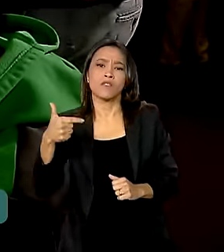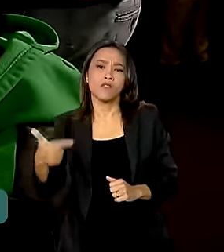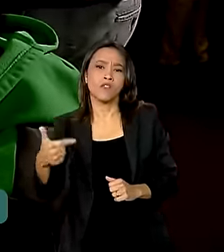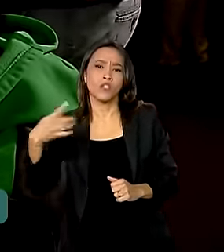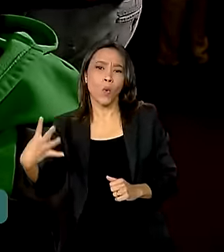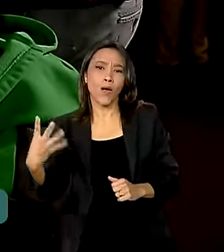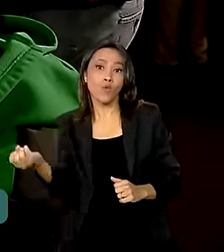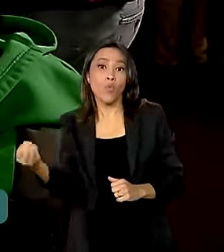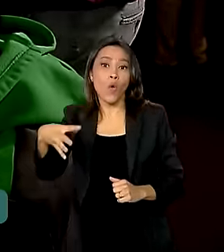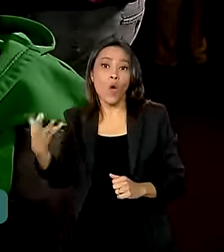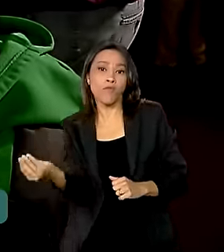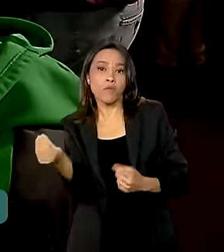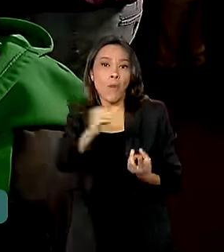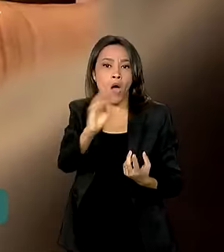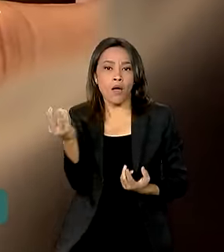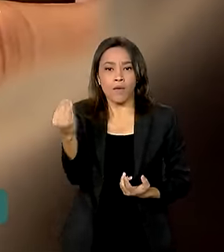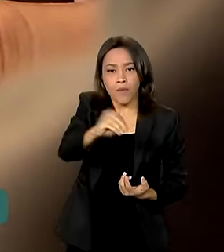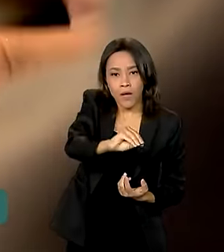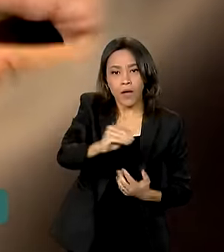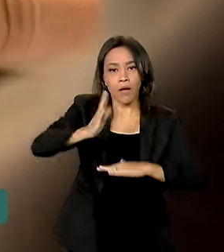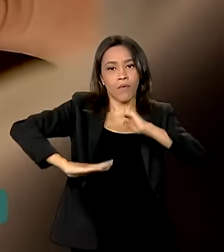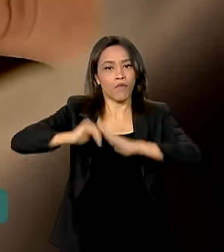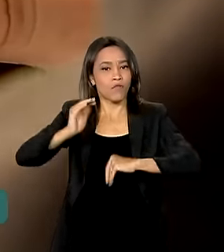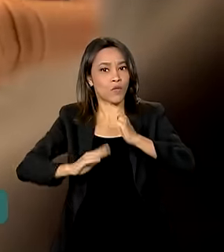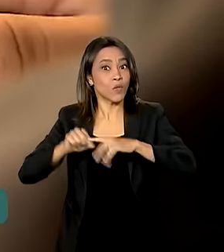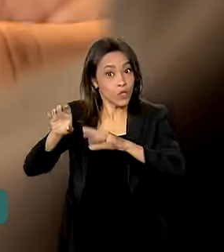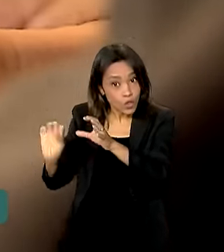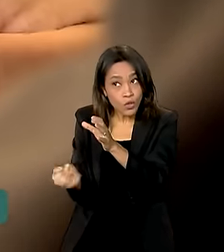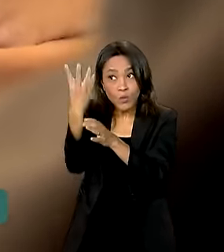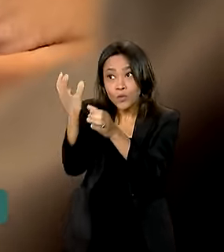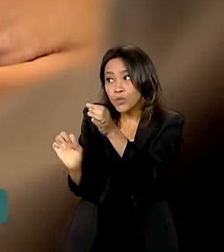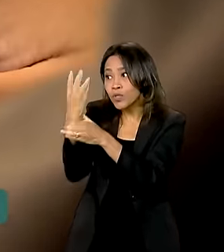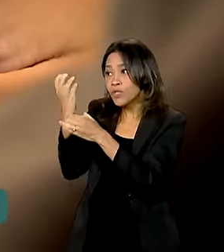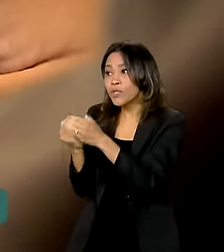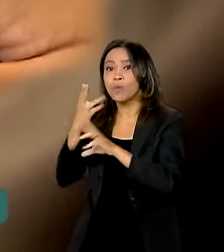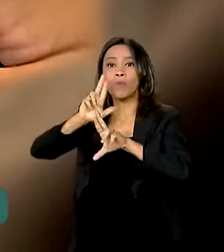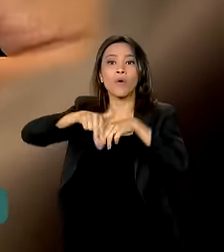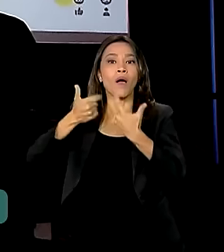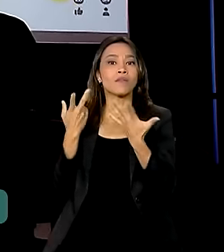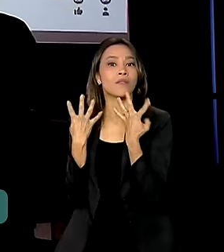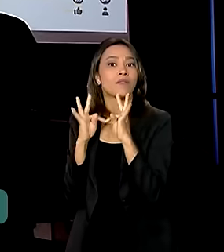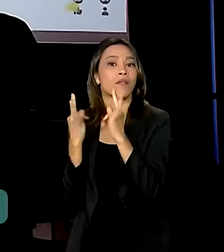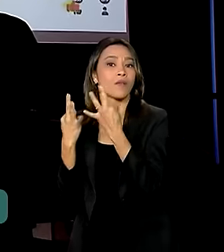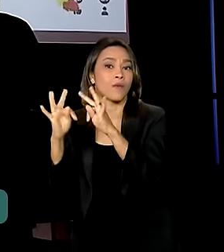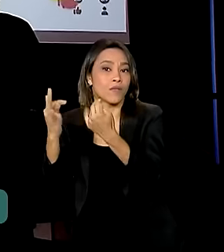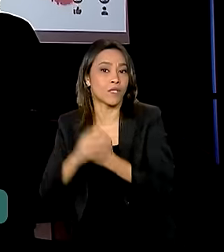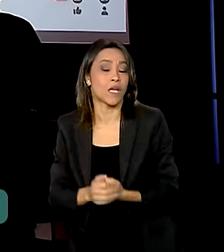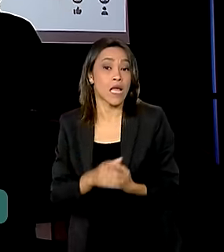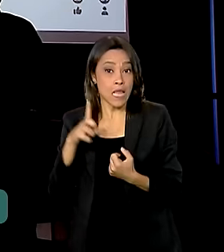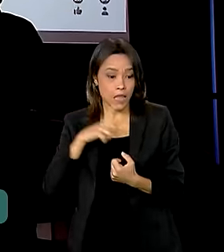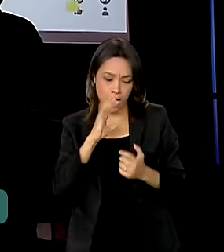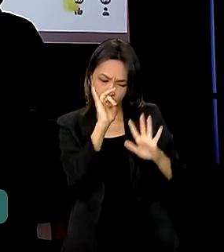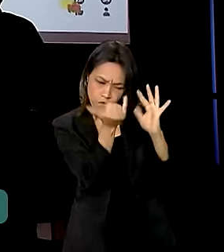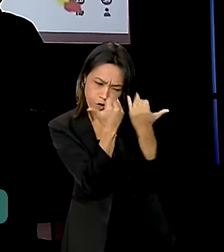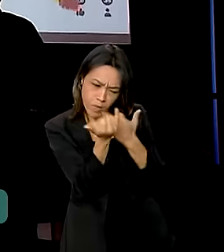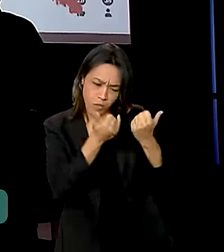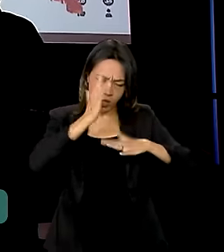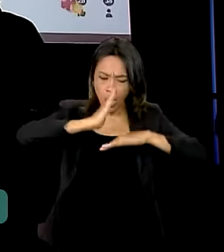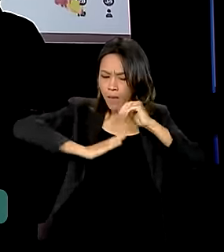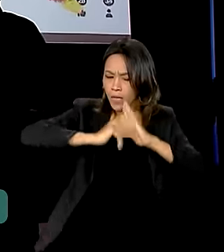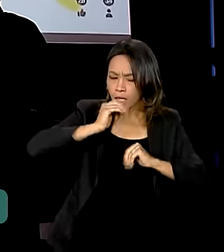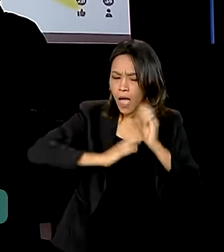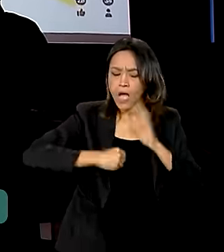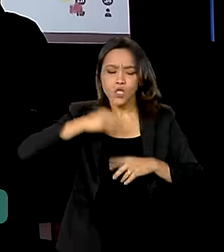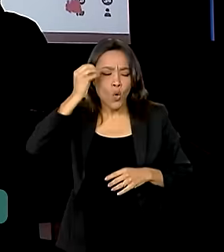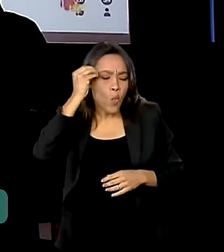novas profissões que surgiram com os avanços tecnológicos, com informações sobre habilidades e